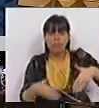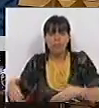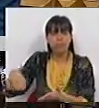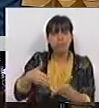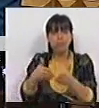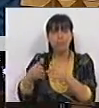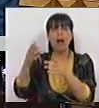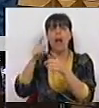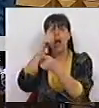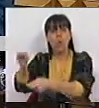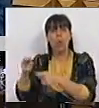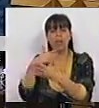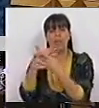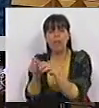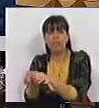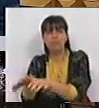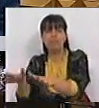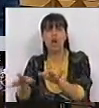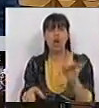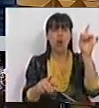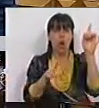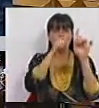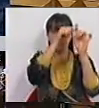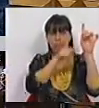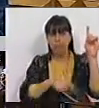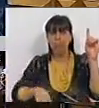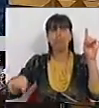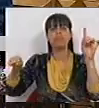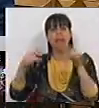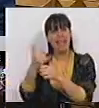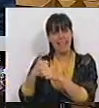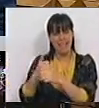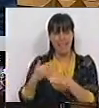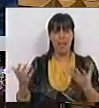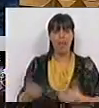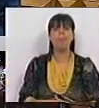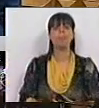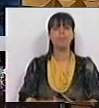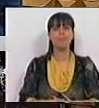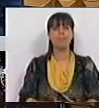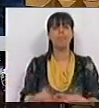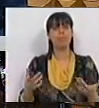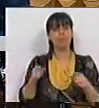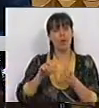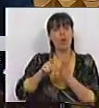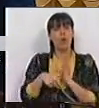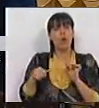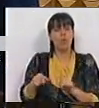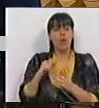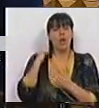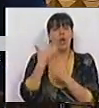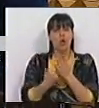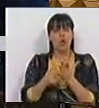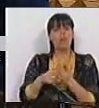até os campos de cultivo, desde o norte ao sul da ilha. Este projeto de